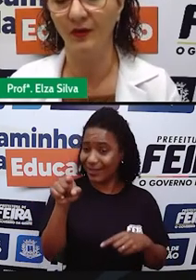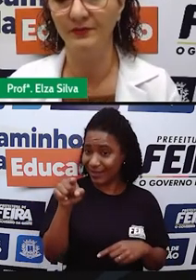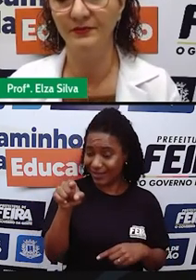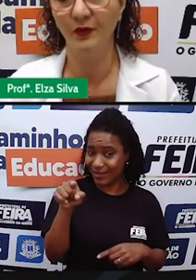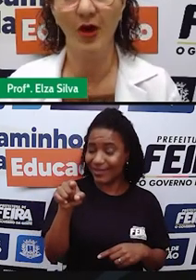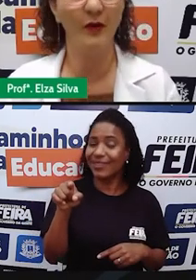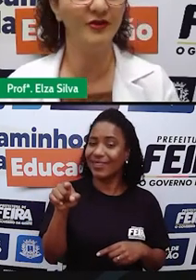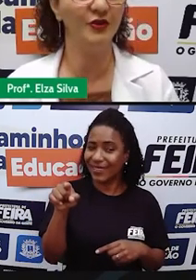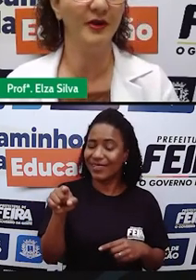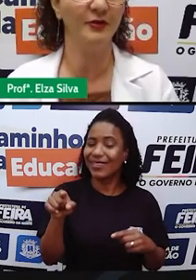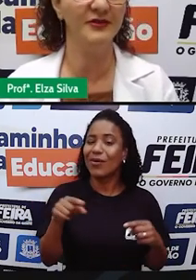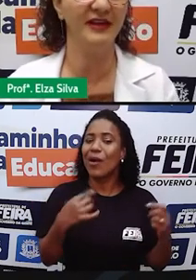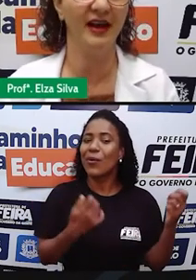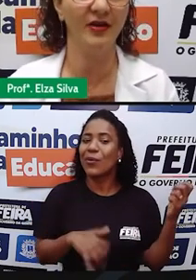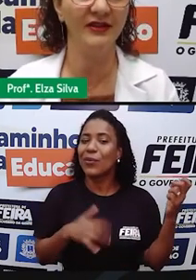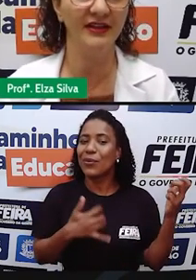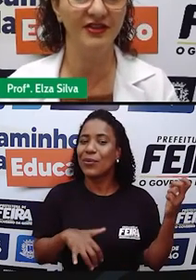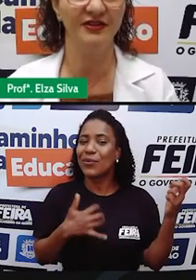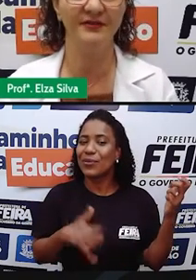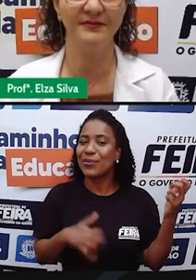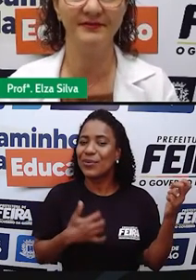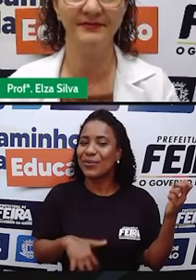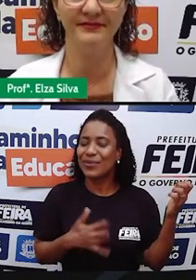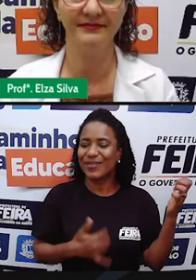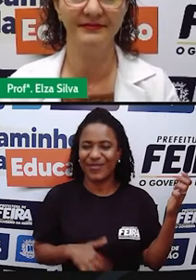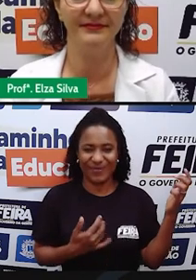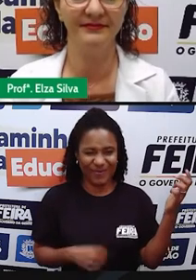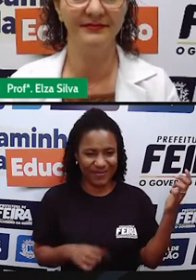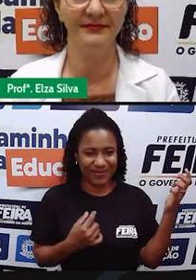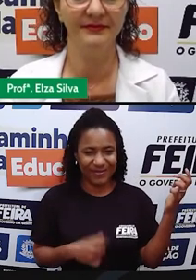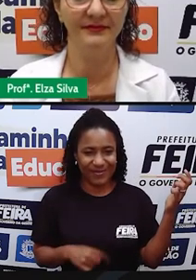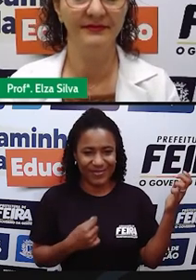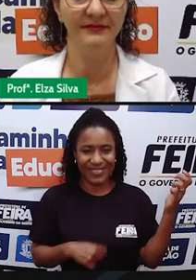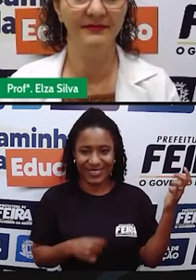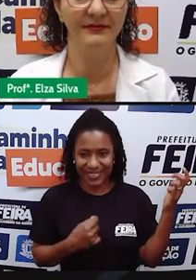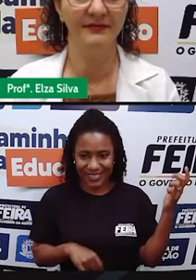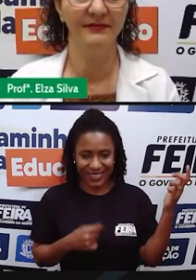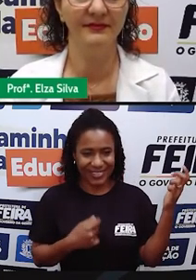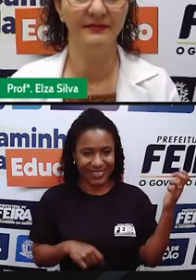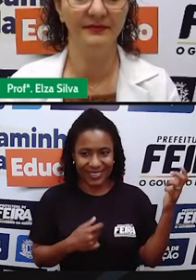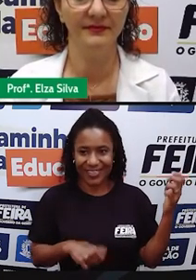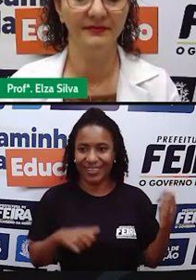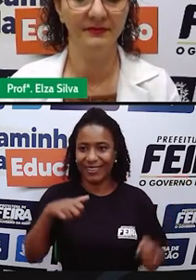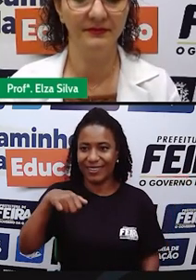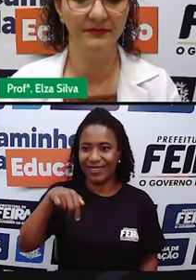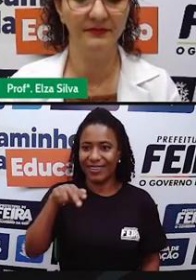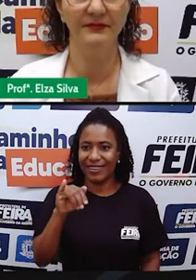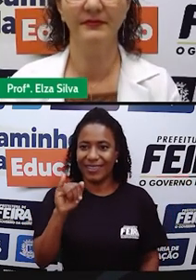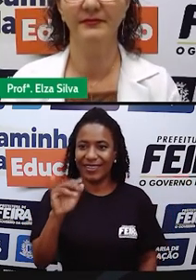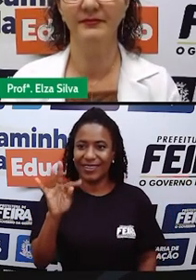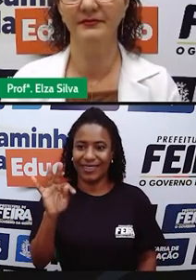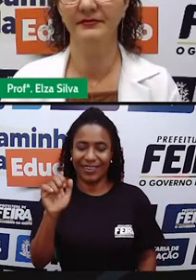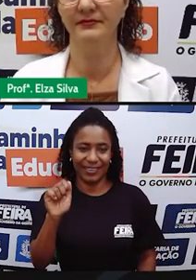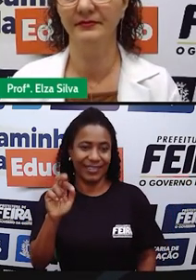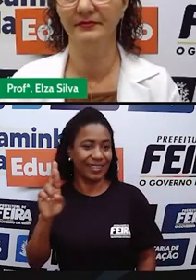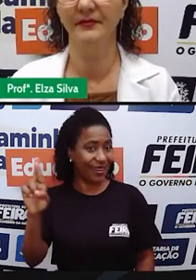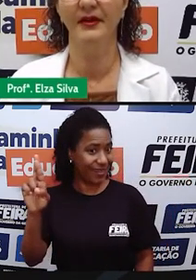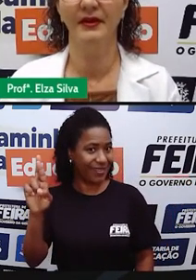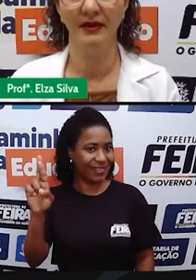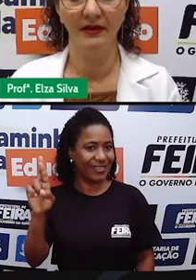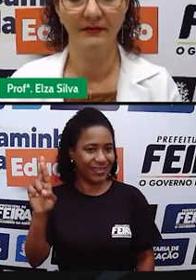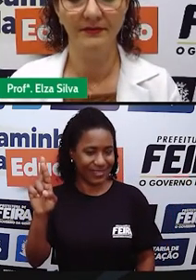musical. Qual é o instrumento musical, teacher? Guitar. But guitar é violão